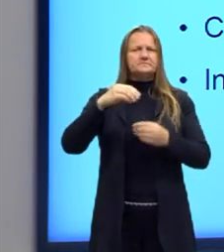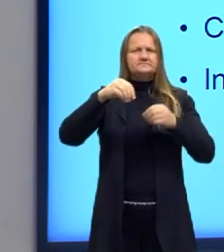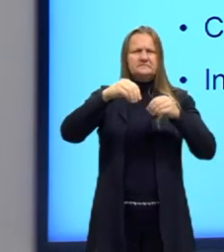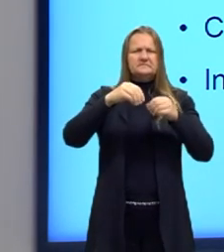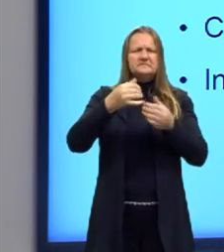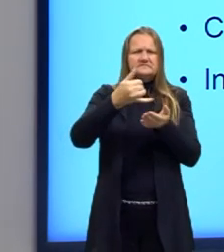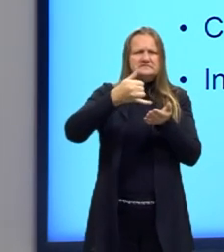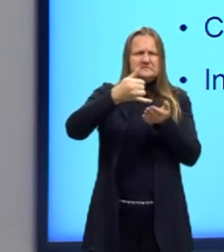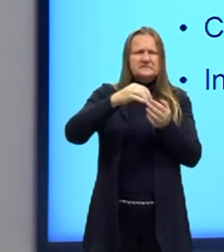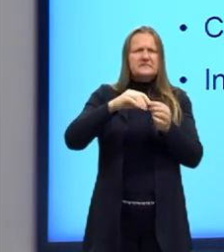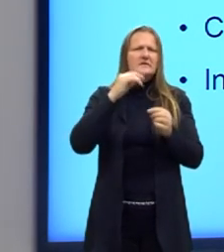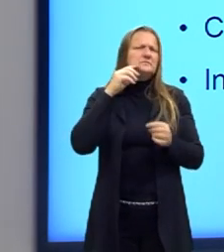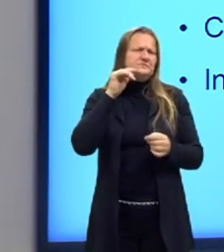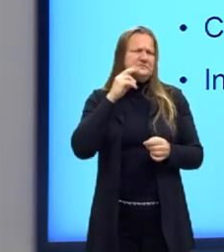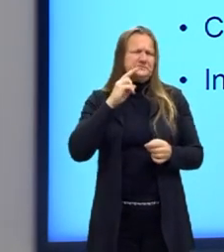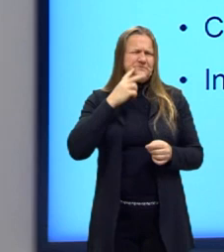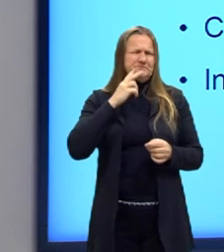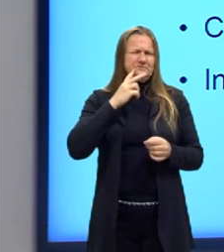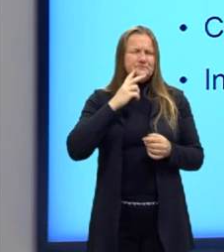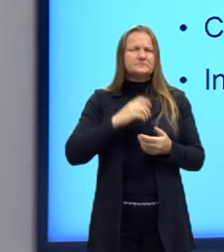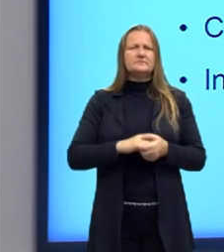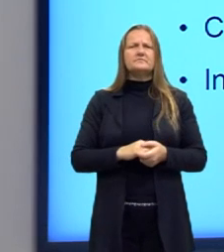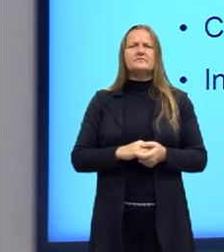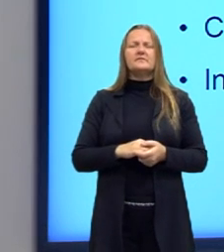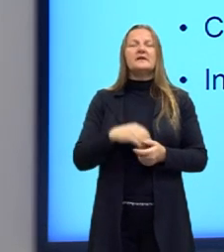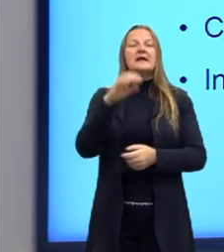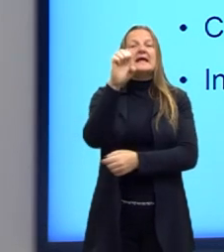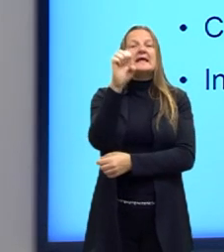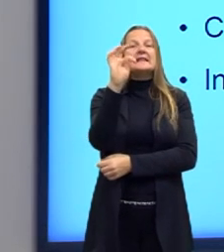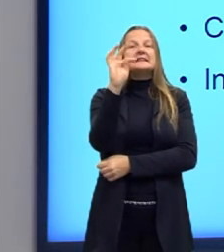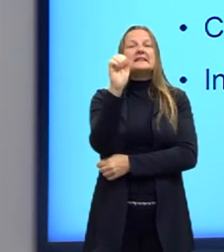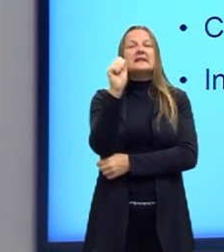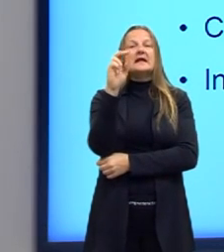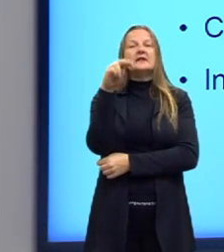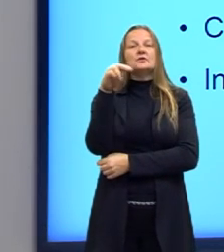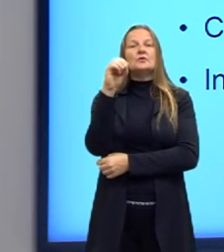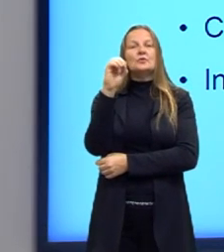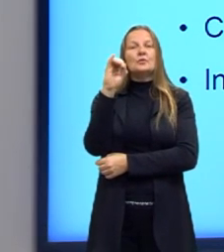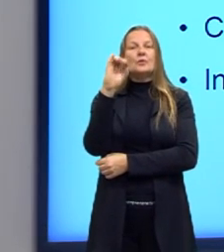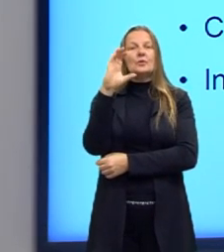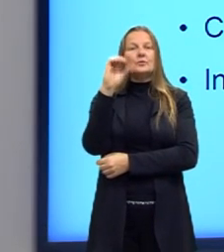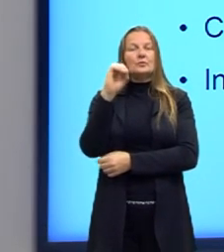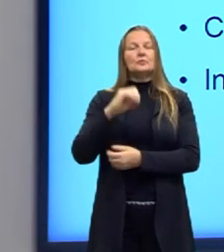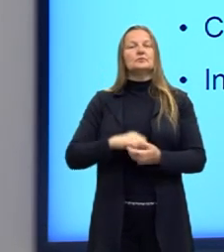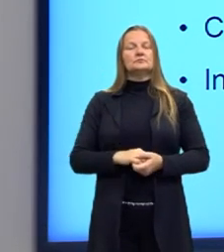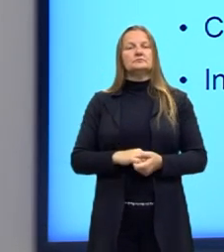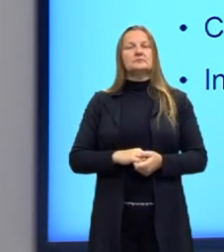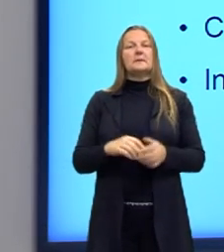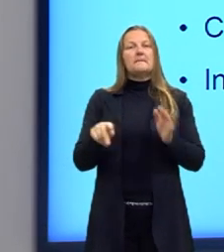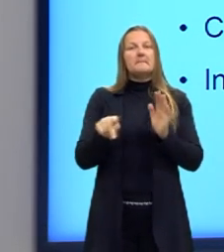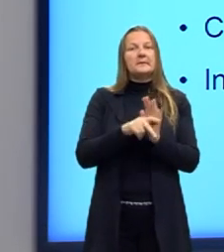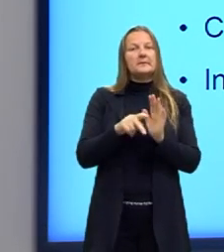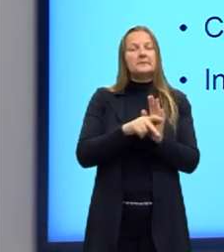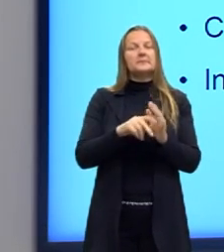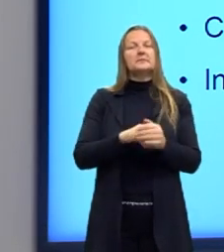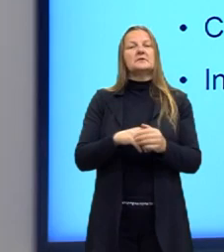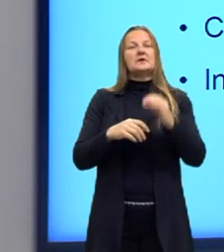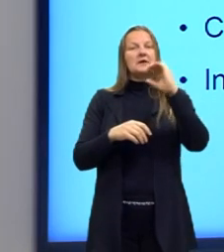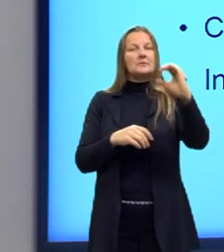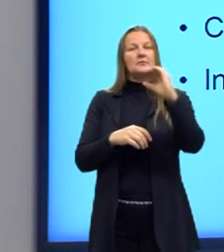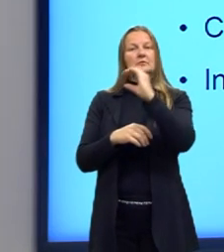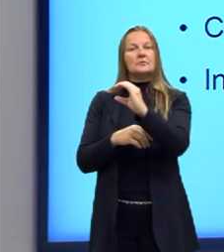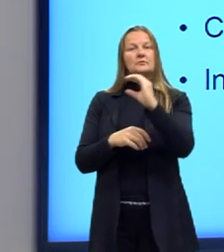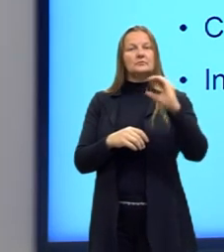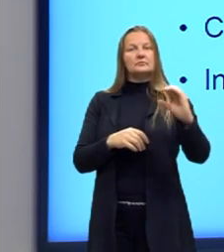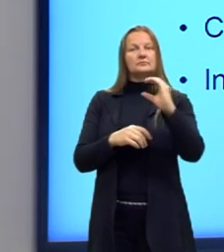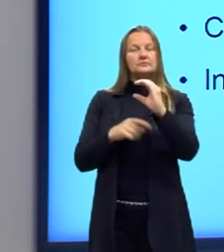% do vinagre é ácido acético, ele é o ácido etanoico, ou seja, um ácido com dois átomos de carbono na sua cadeia